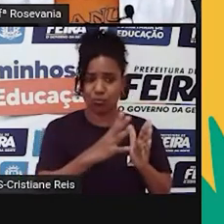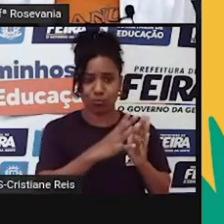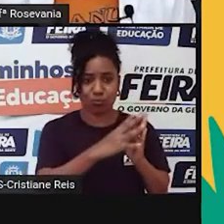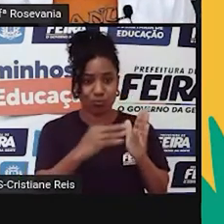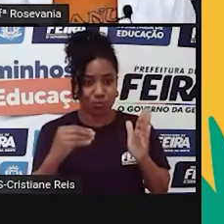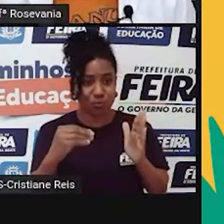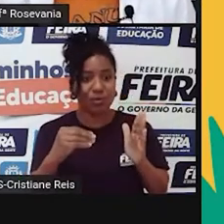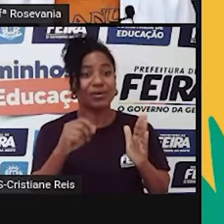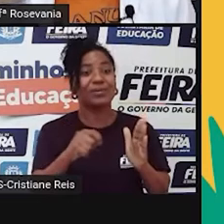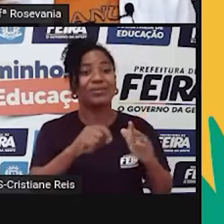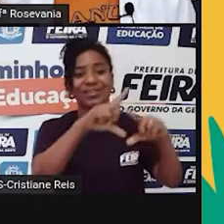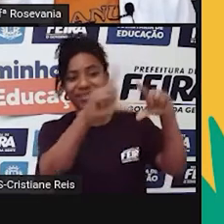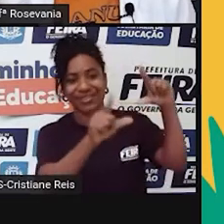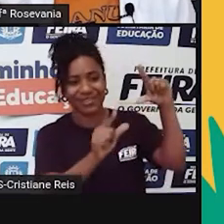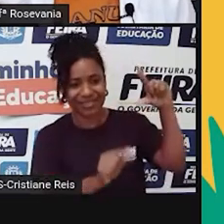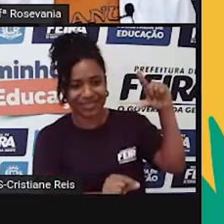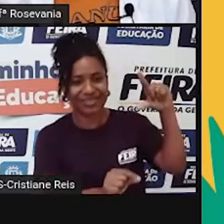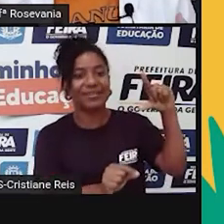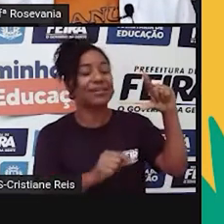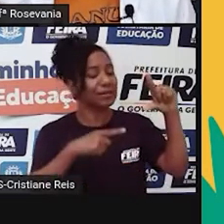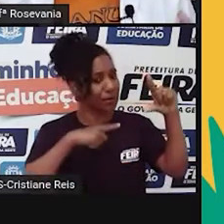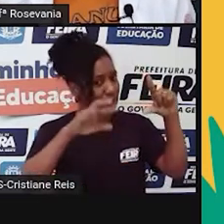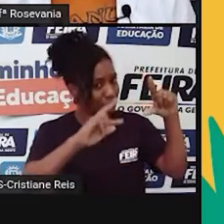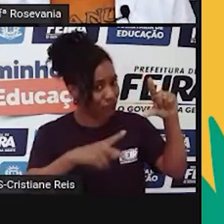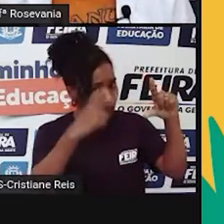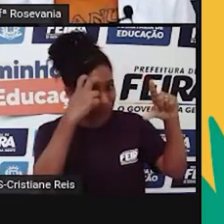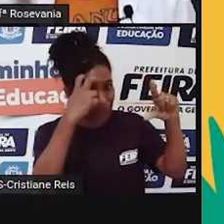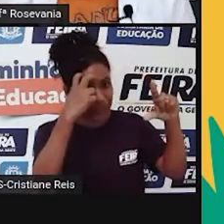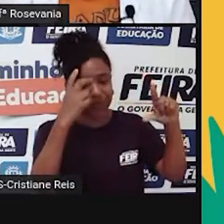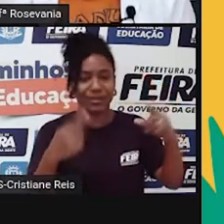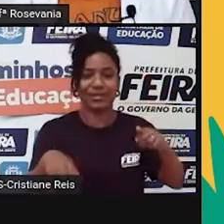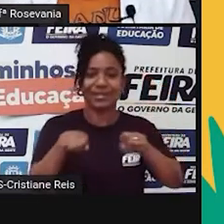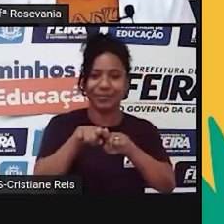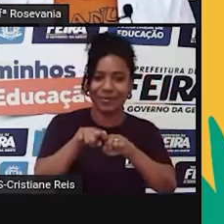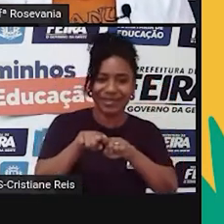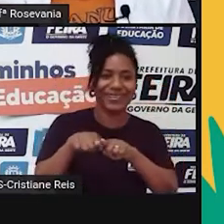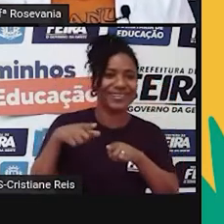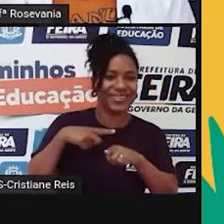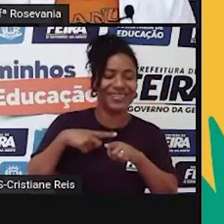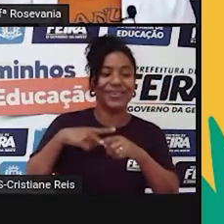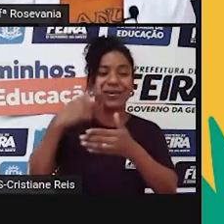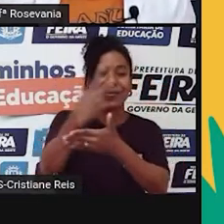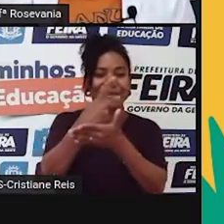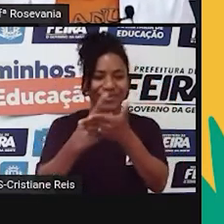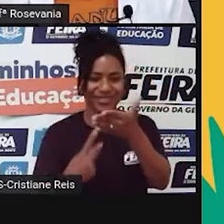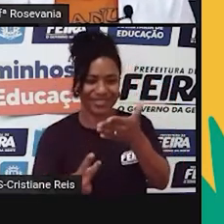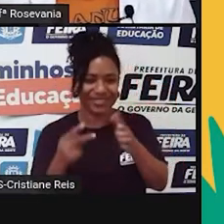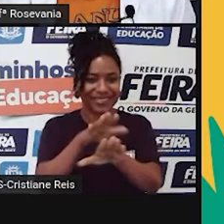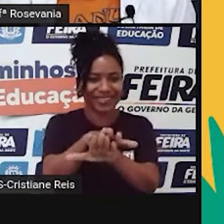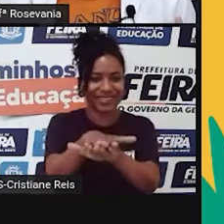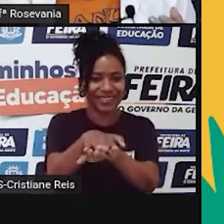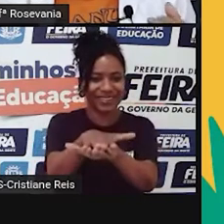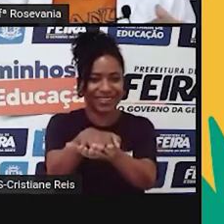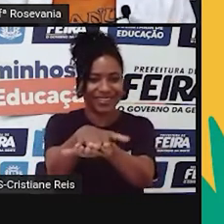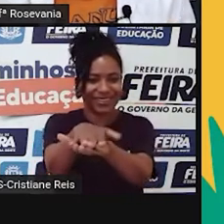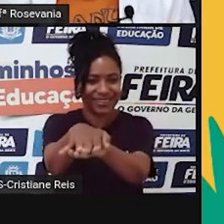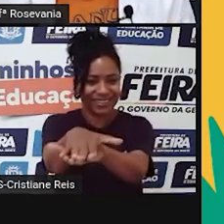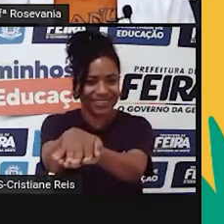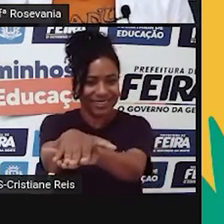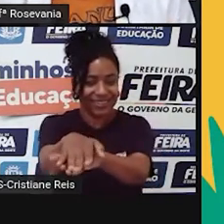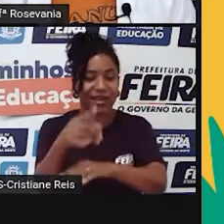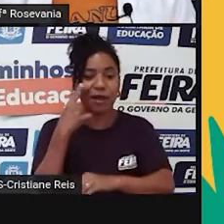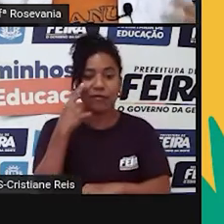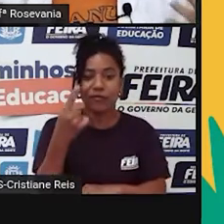tem essa questão do projeto Tamar, olha as tartaruguinhas aí, né, chamando atenção para isso, a gente tem